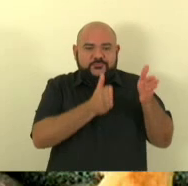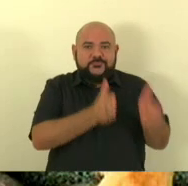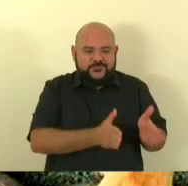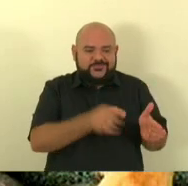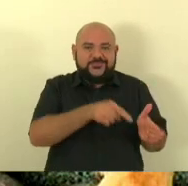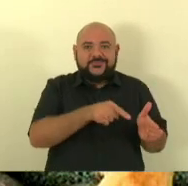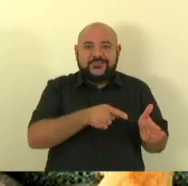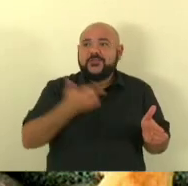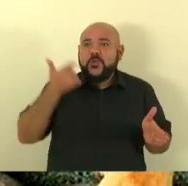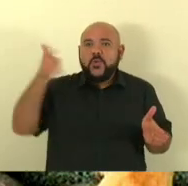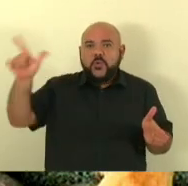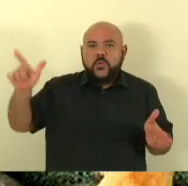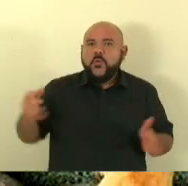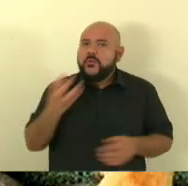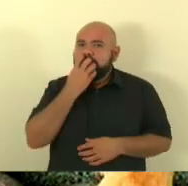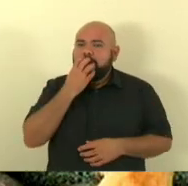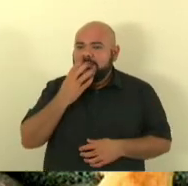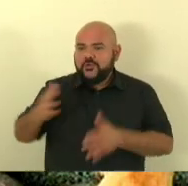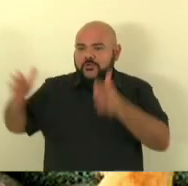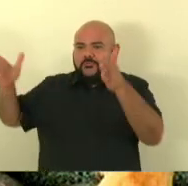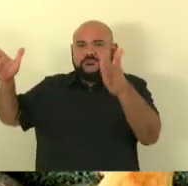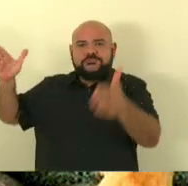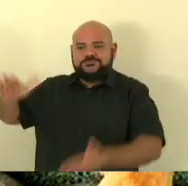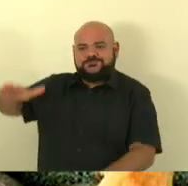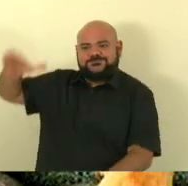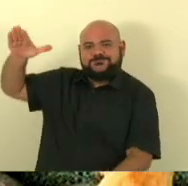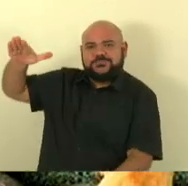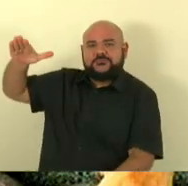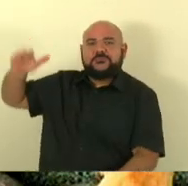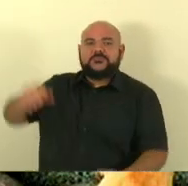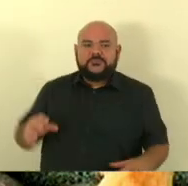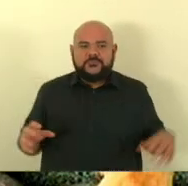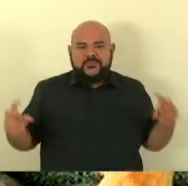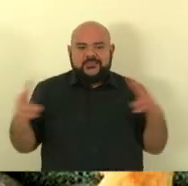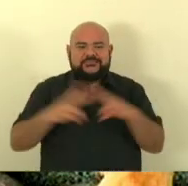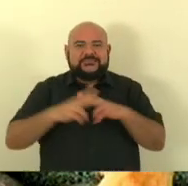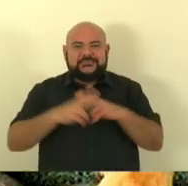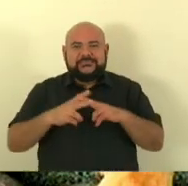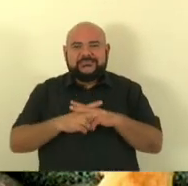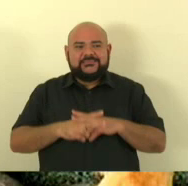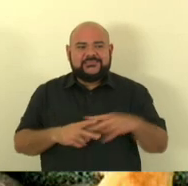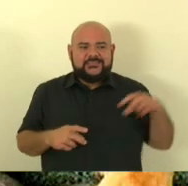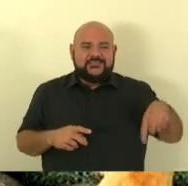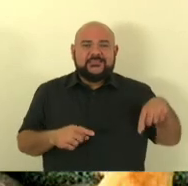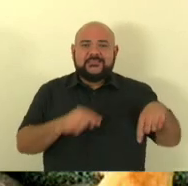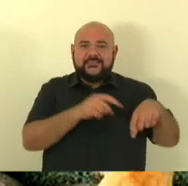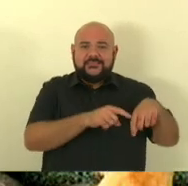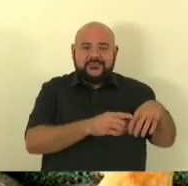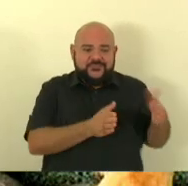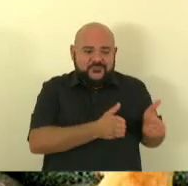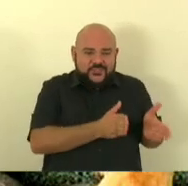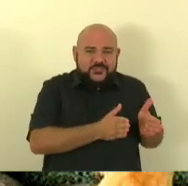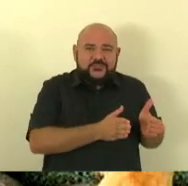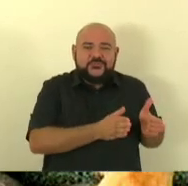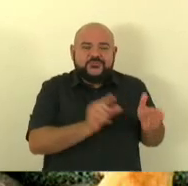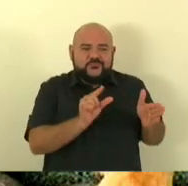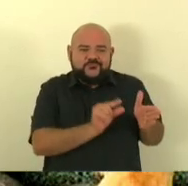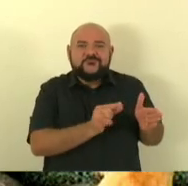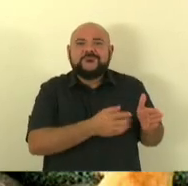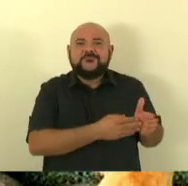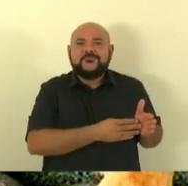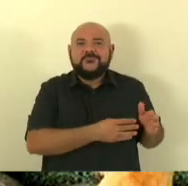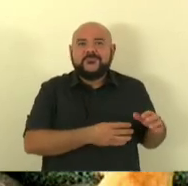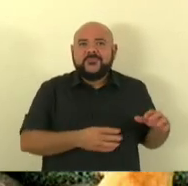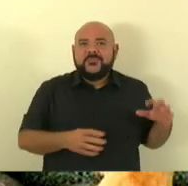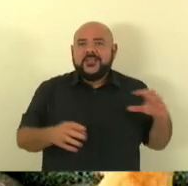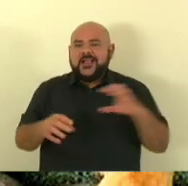e o Pinscher também numa situação de defesa foi para cima do Hot Valley e foi abatido pelo